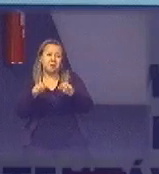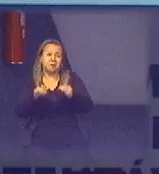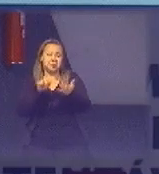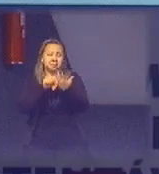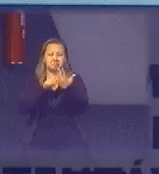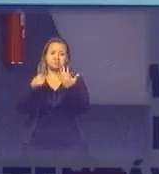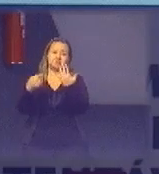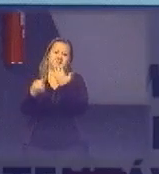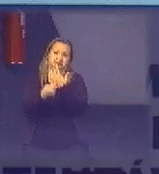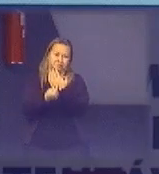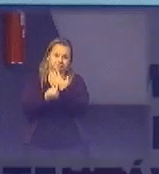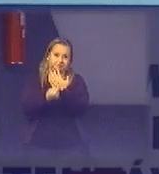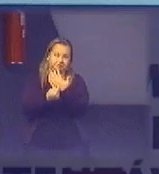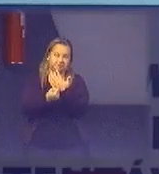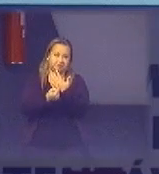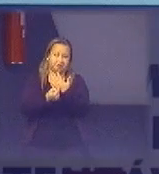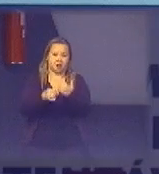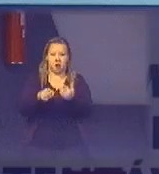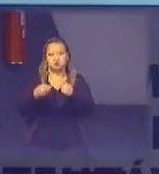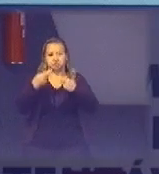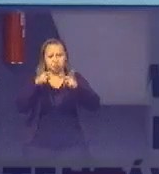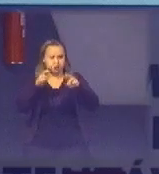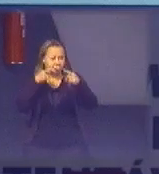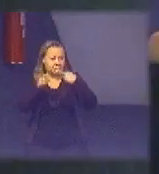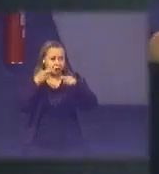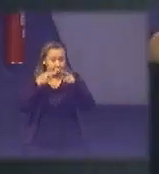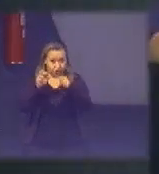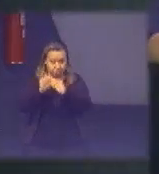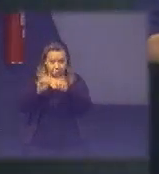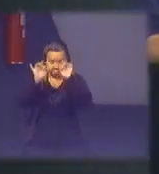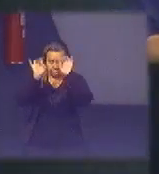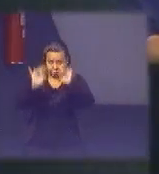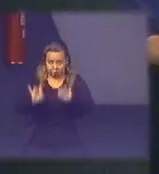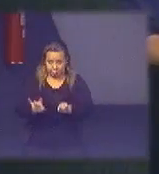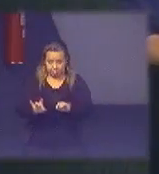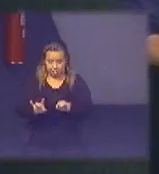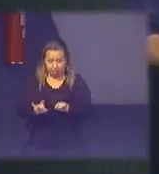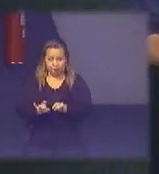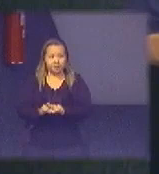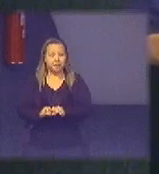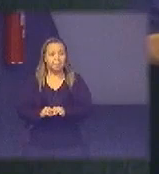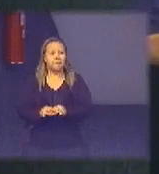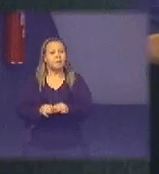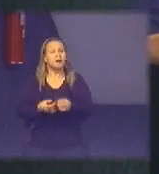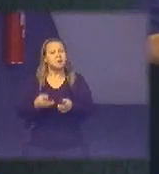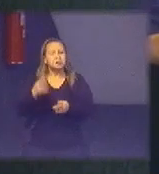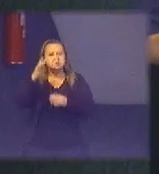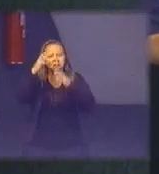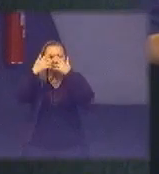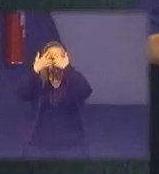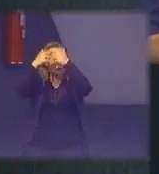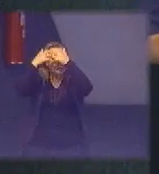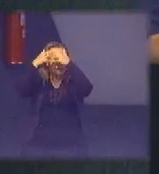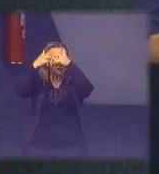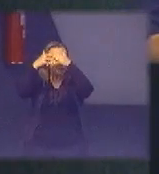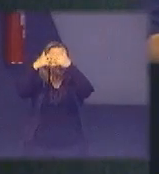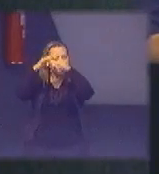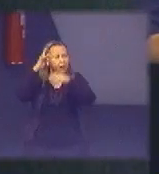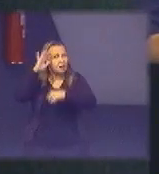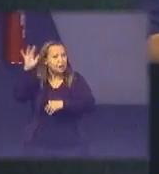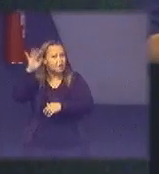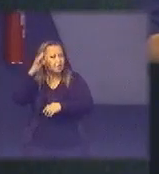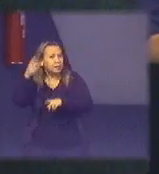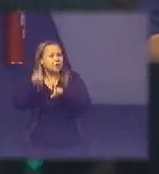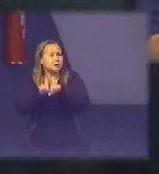aliás é uma crítica que eu faço em especial e aí serve-se apenas como reflexão ontem eu fui dar um curso